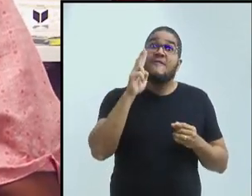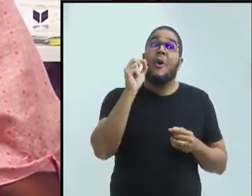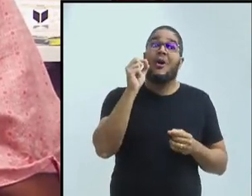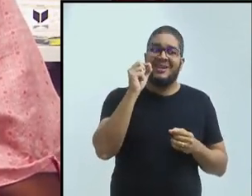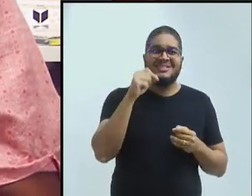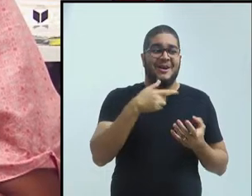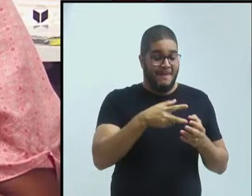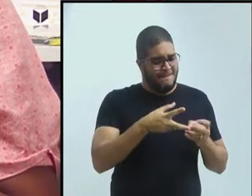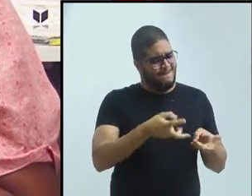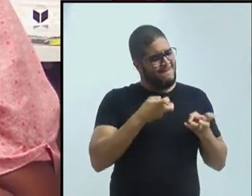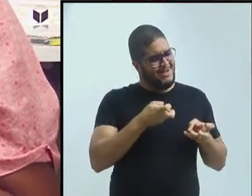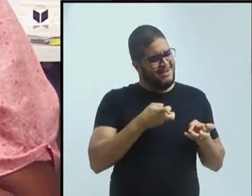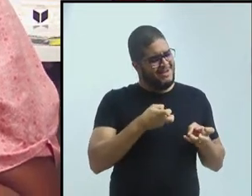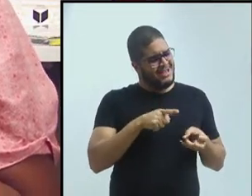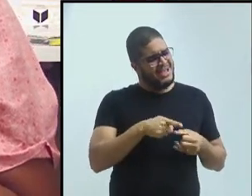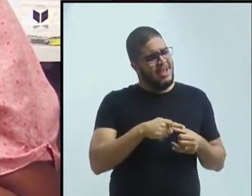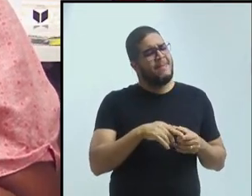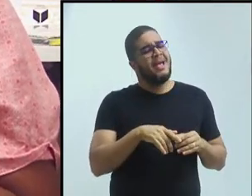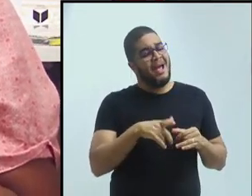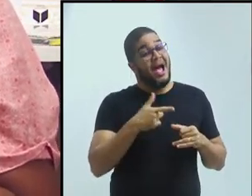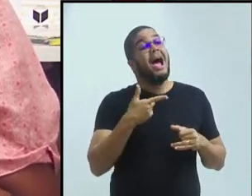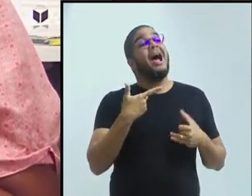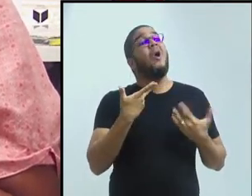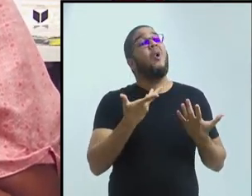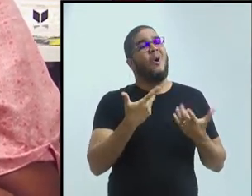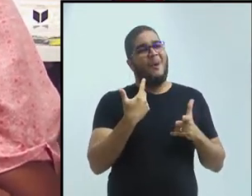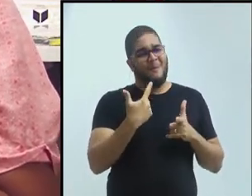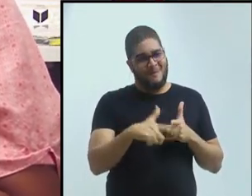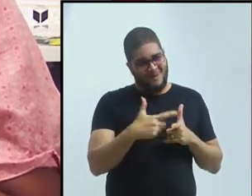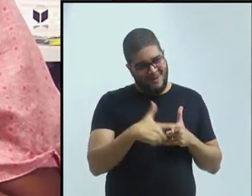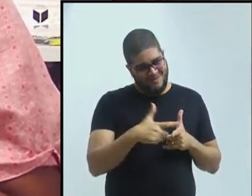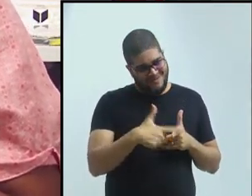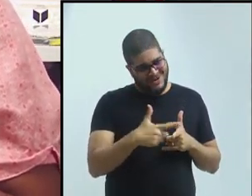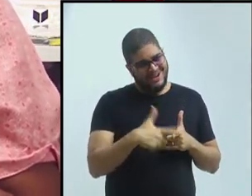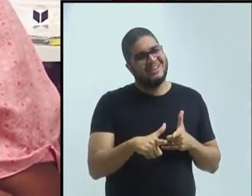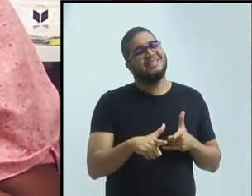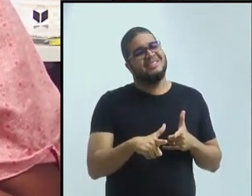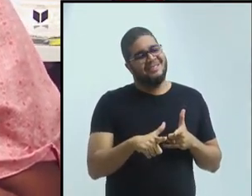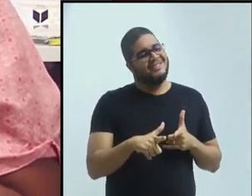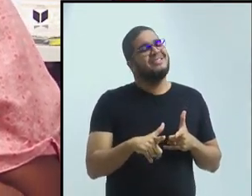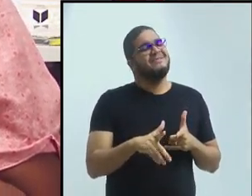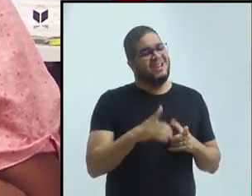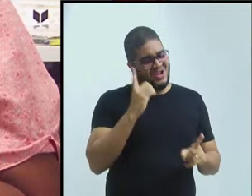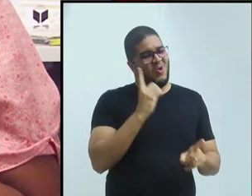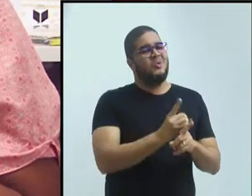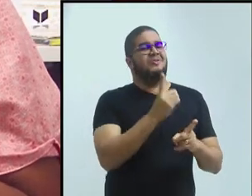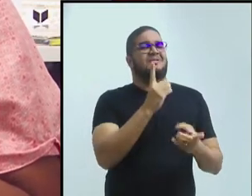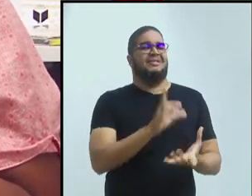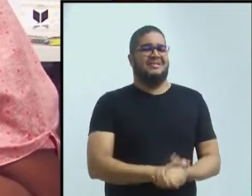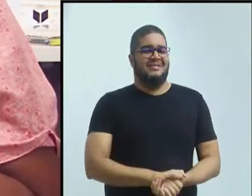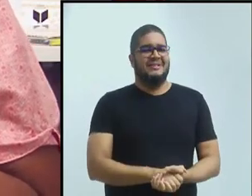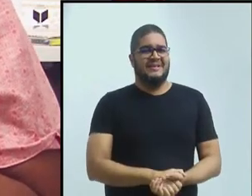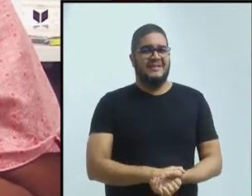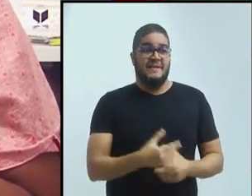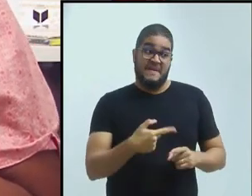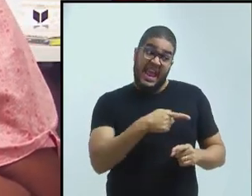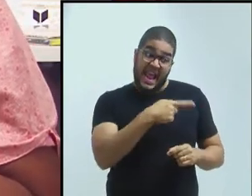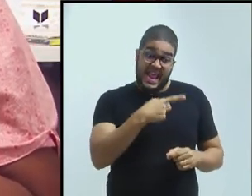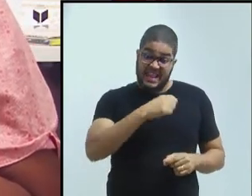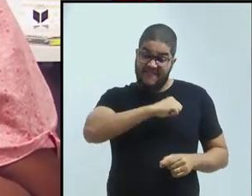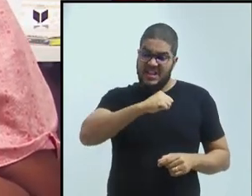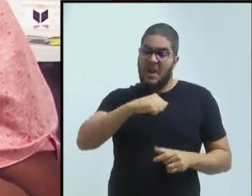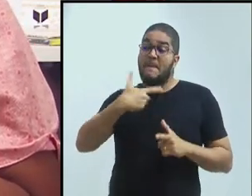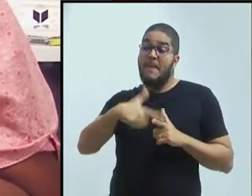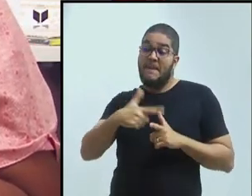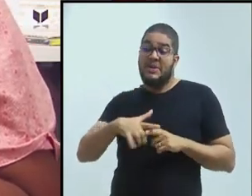concretamente alguns desses problemas que estavam sendo pleiteados de uma forma mais geral, que era, a gente